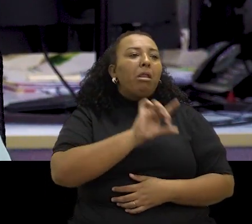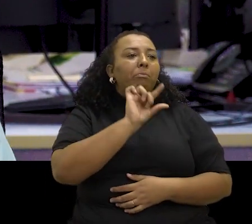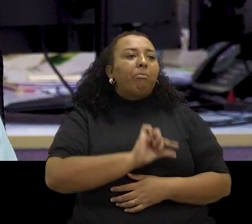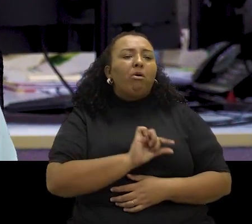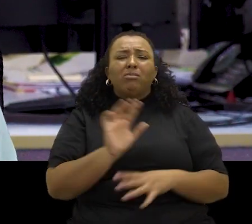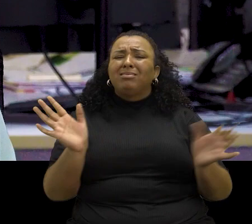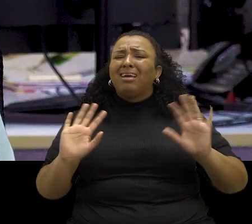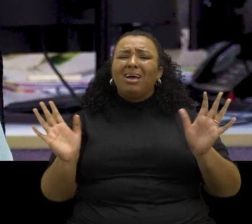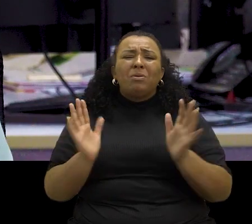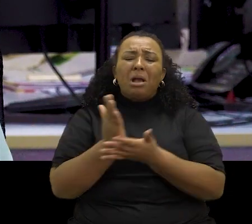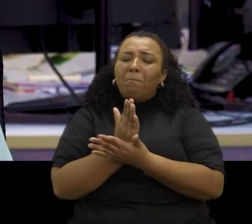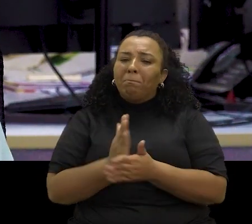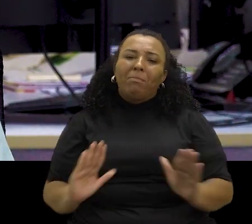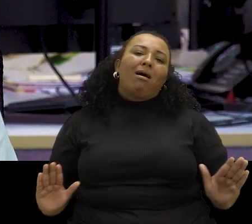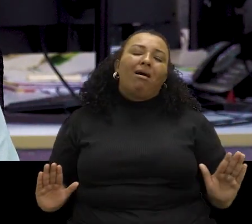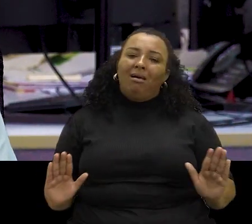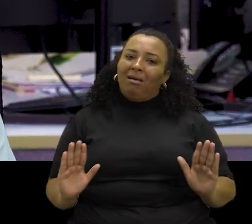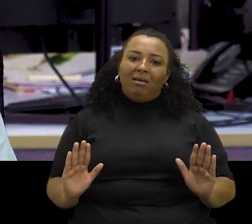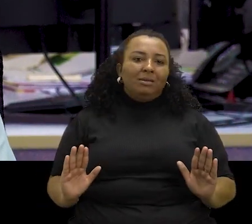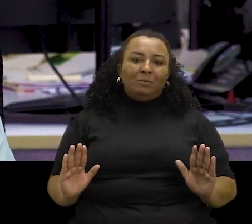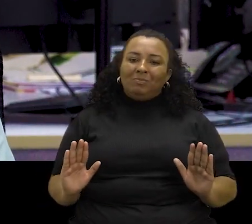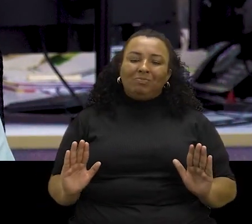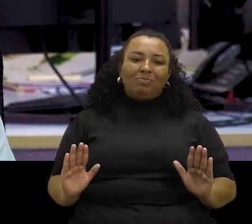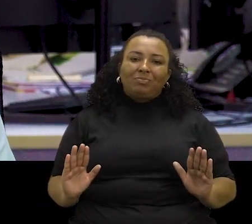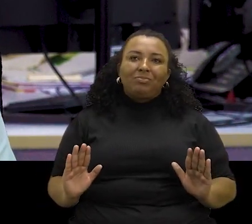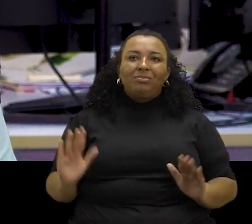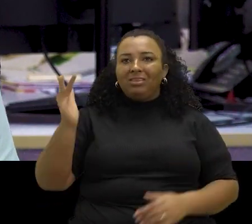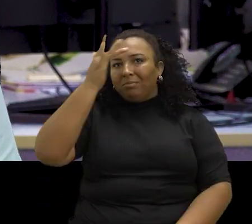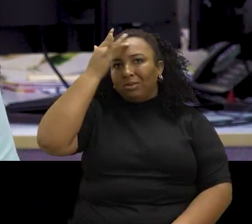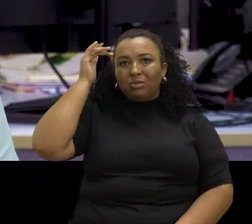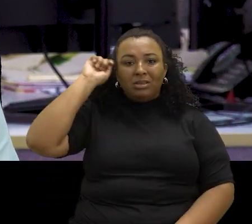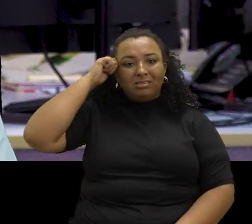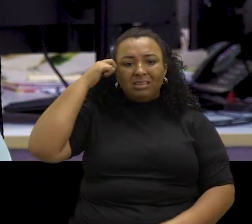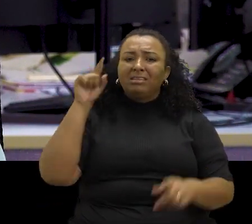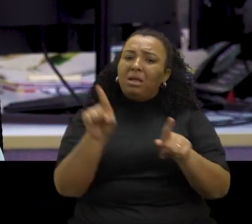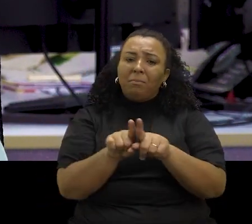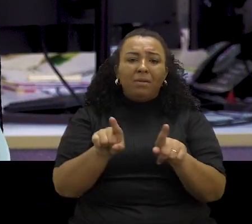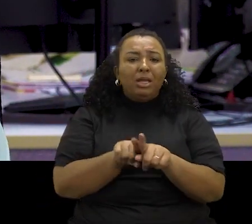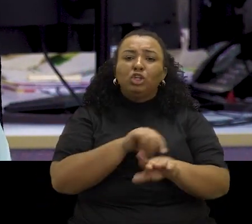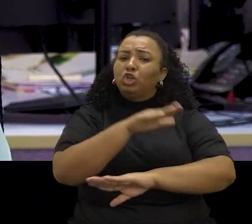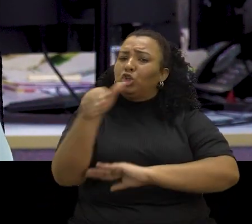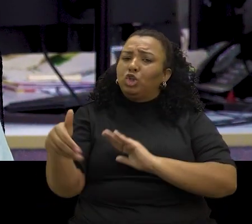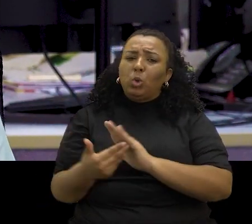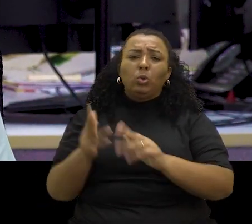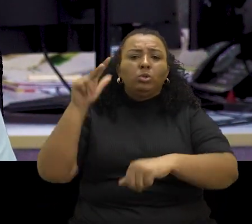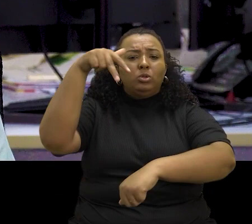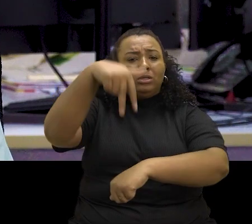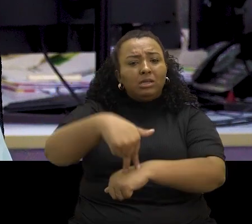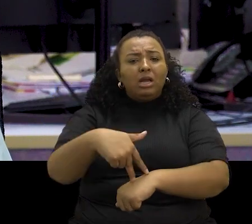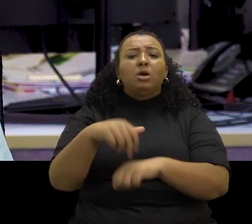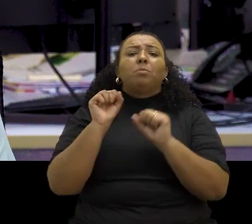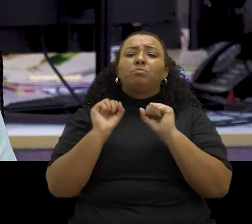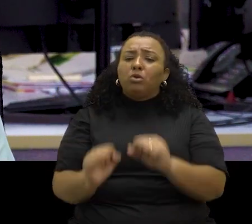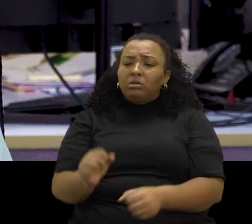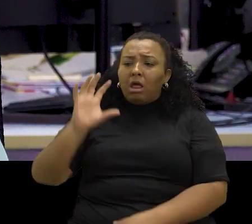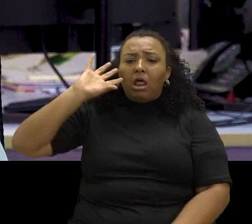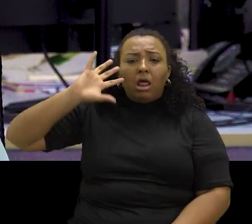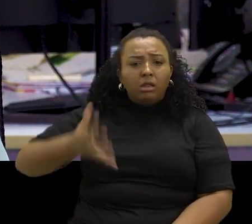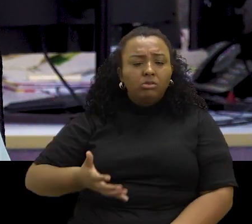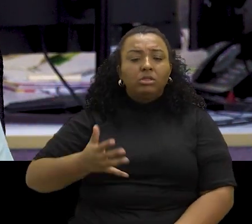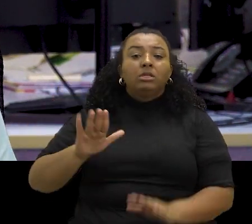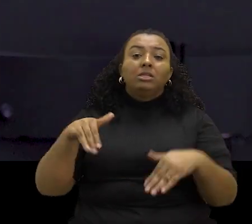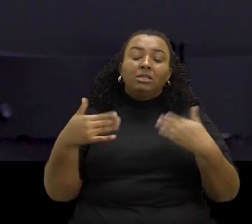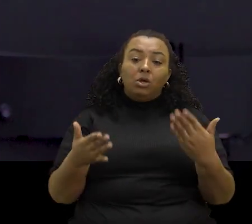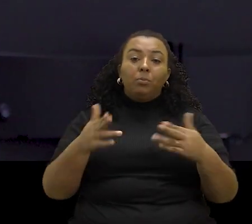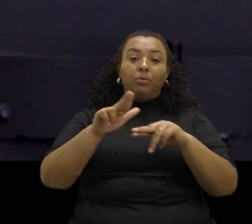menos, não fosse um tema. Que pessoas negras tivessem todos os cargos de poder, com poder de